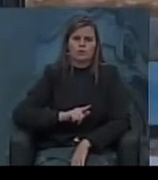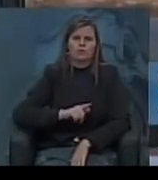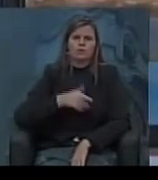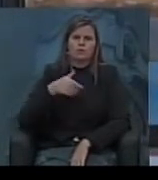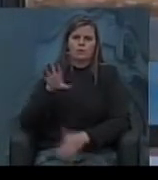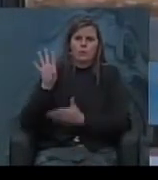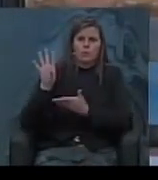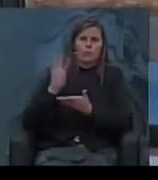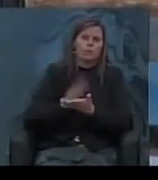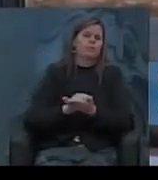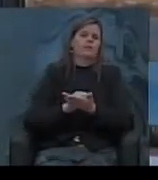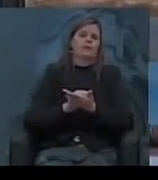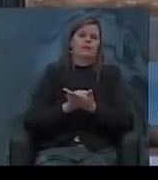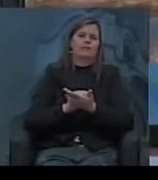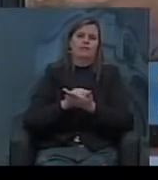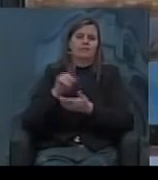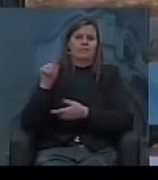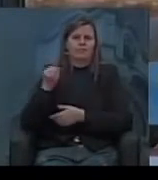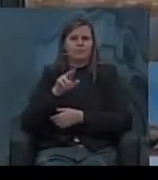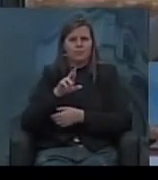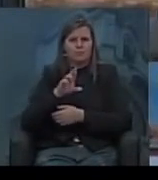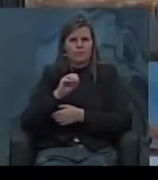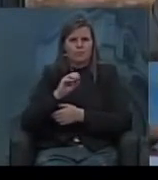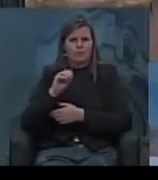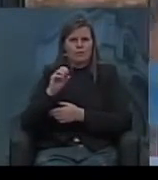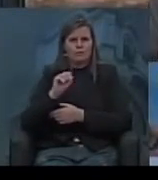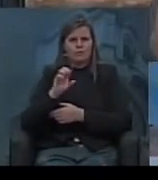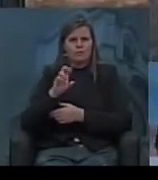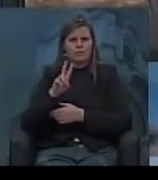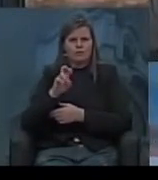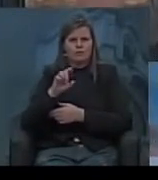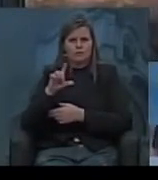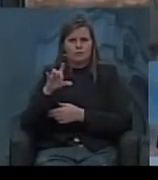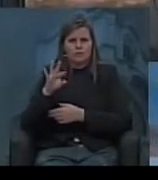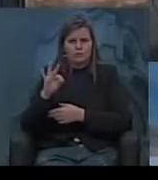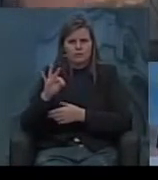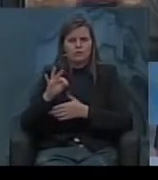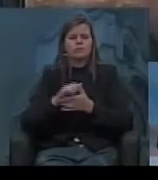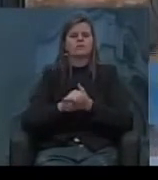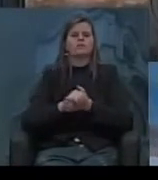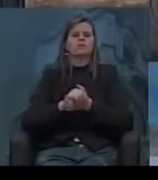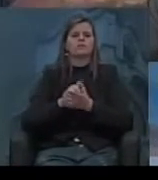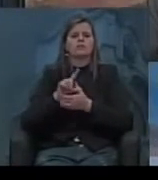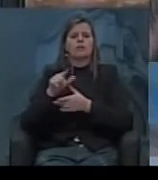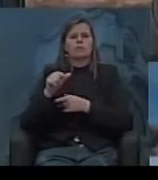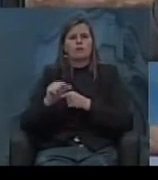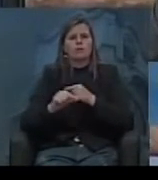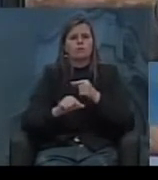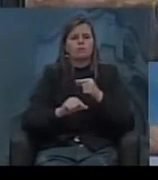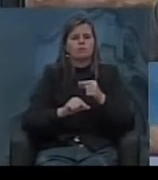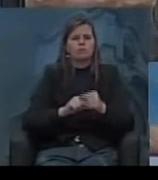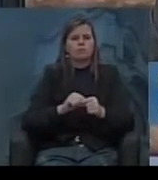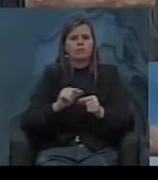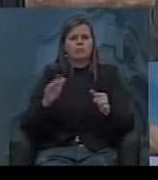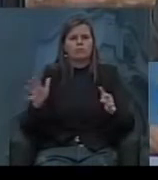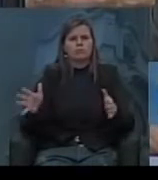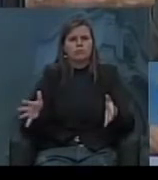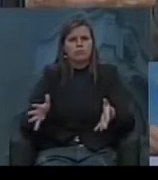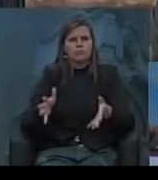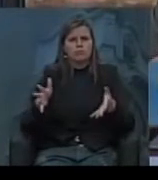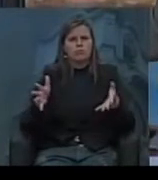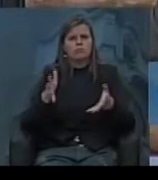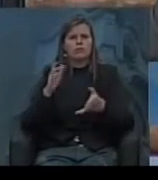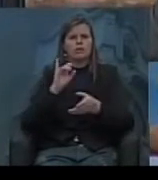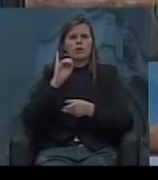na política do New Deal e o Getúlio com a questão da valorização do café e aos poucos ir fomentando a industrialização do país